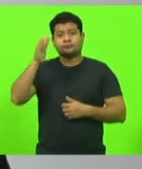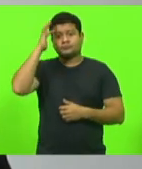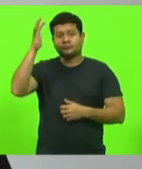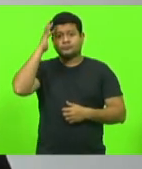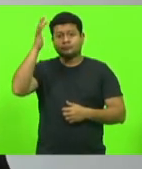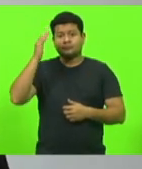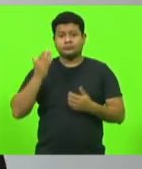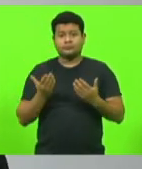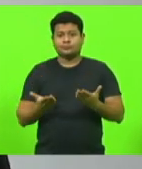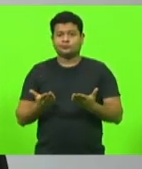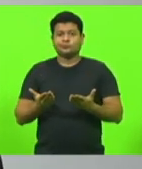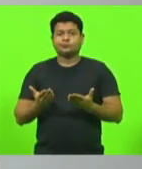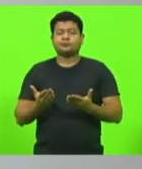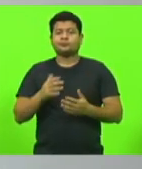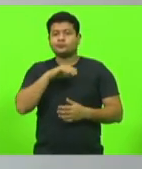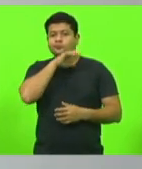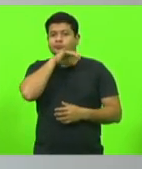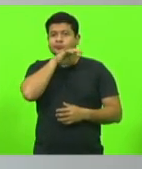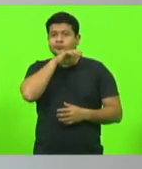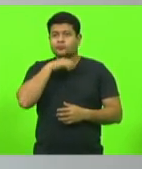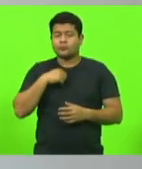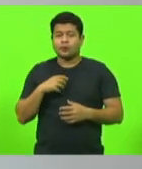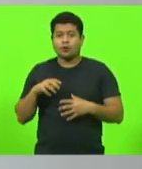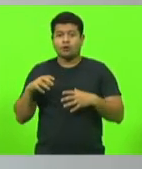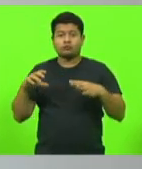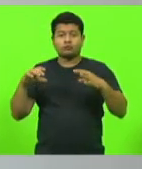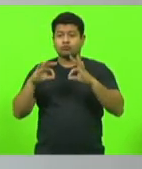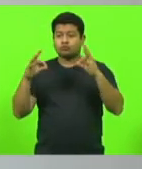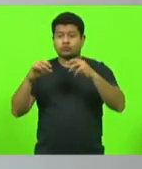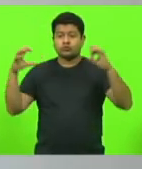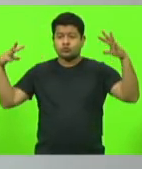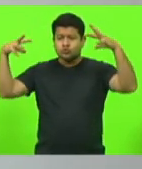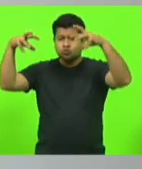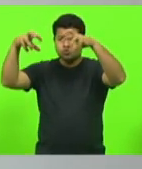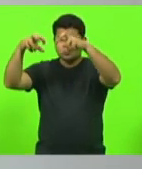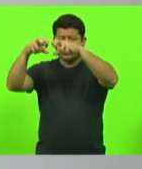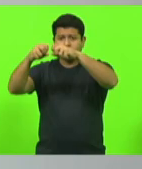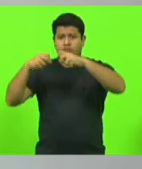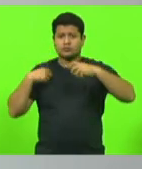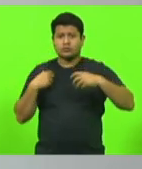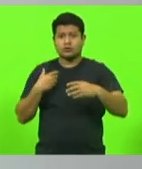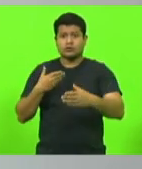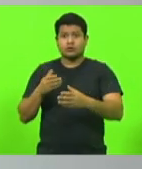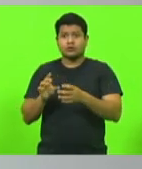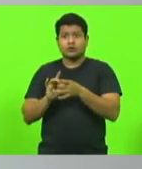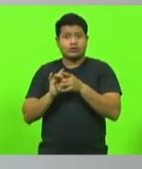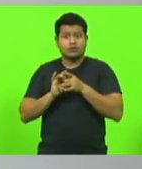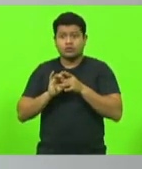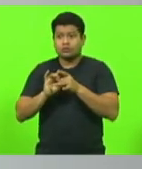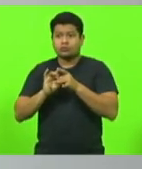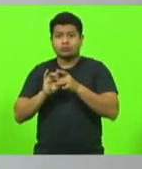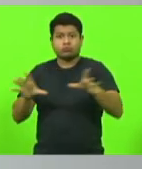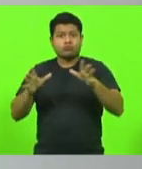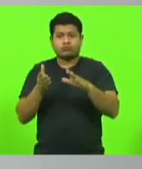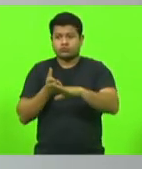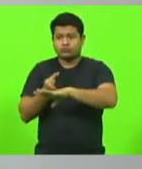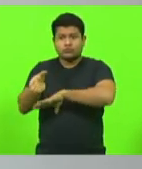Nilson Bernardo, um animal na escuridão e quando ele é solto, ele vai atrás de um